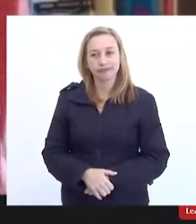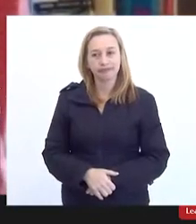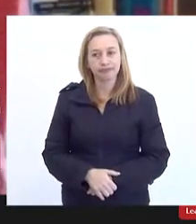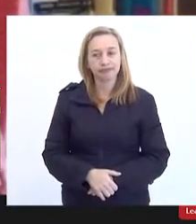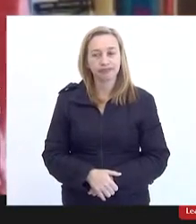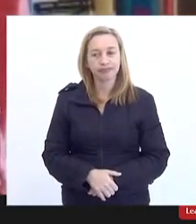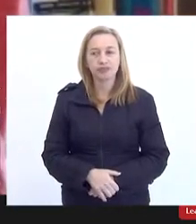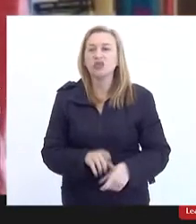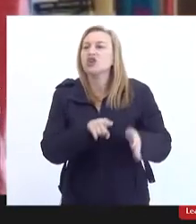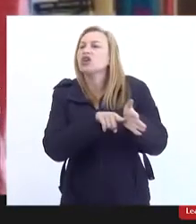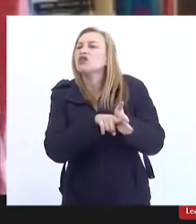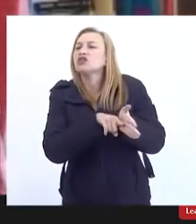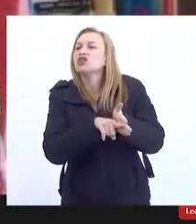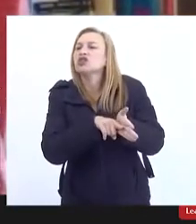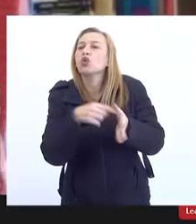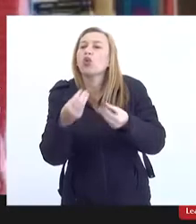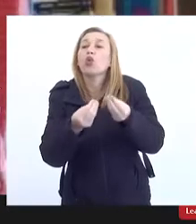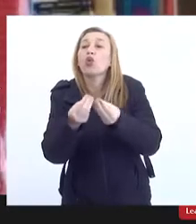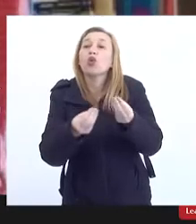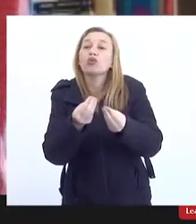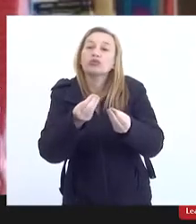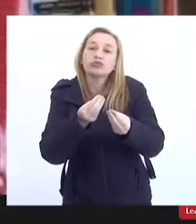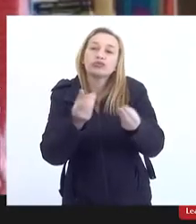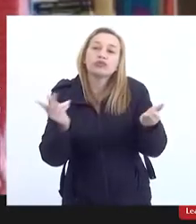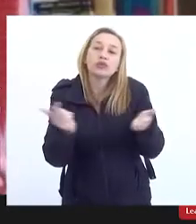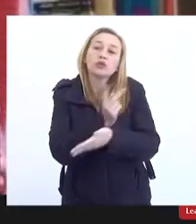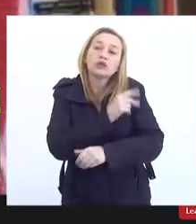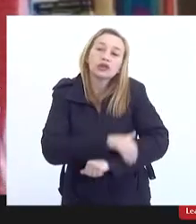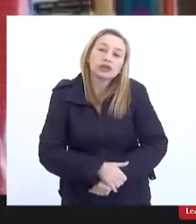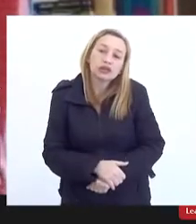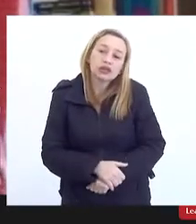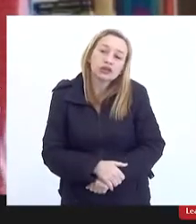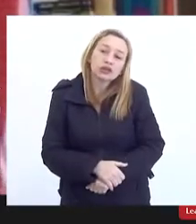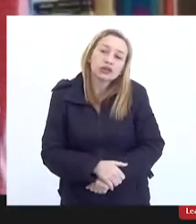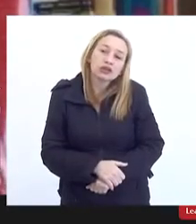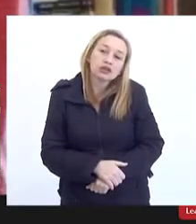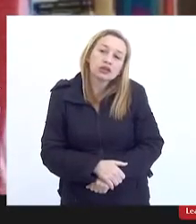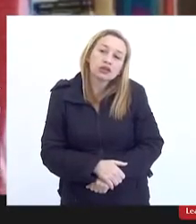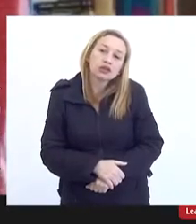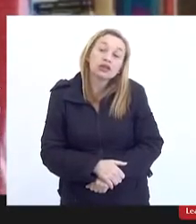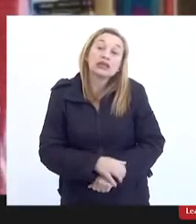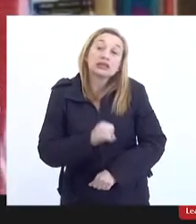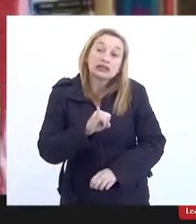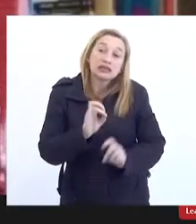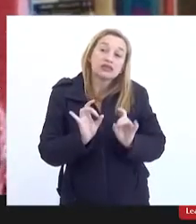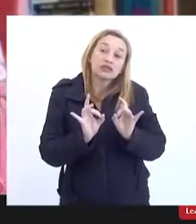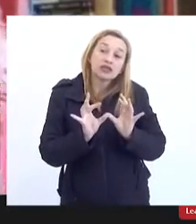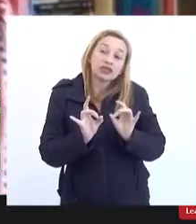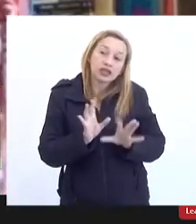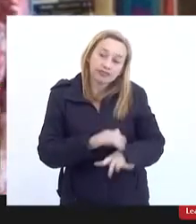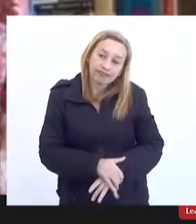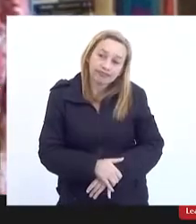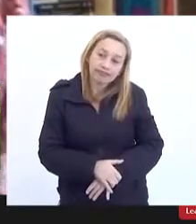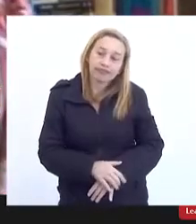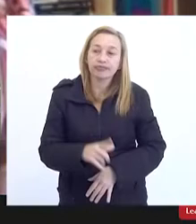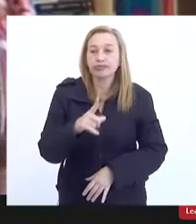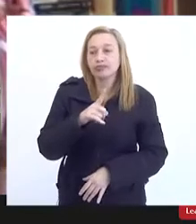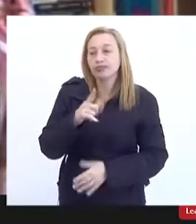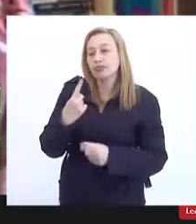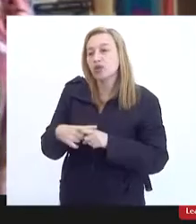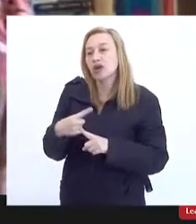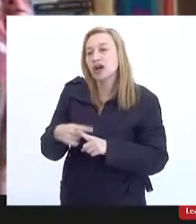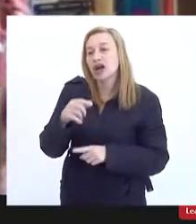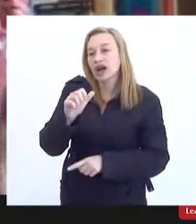a fiscalização dessas empresas aconteceria no caso de uma privatização? porque a Agenersa,